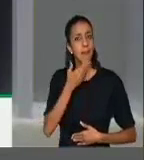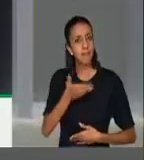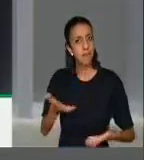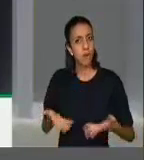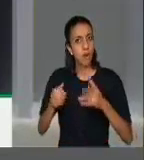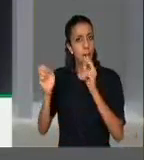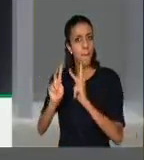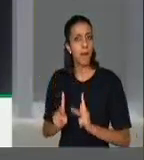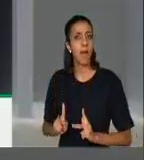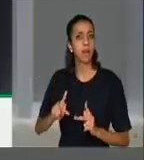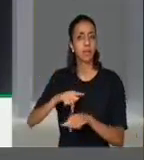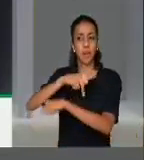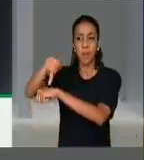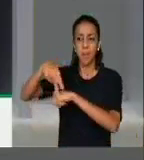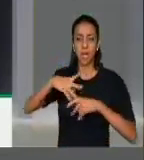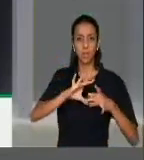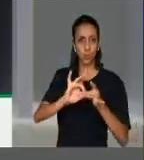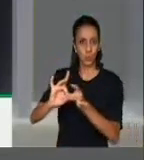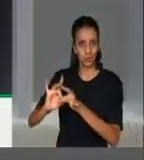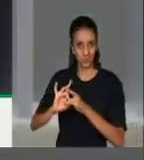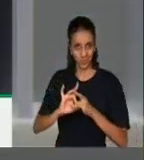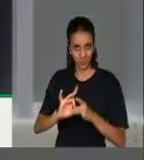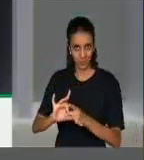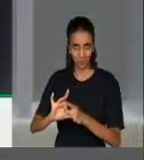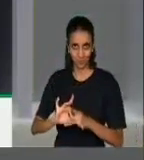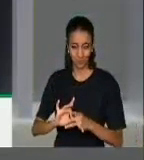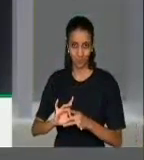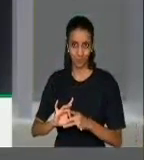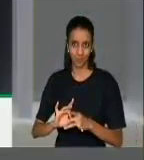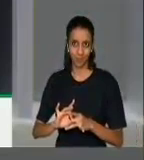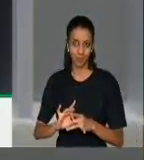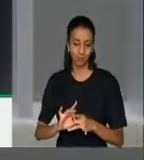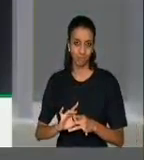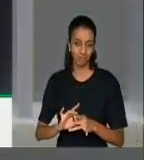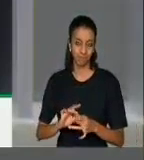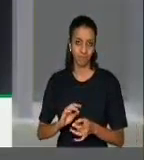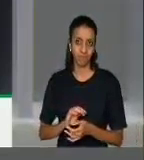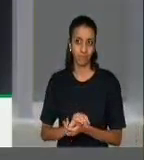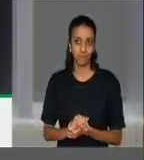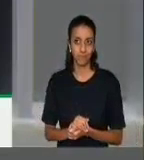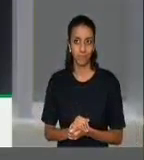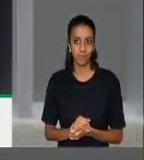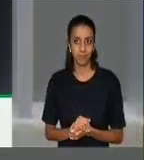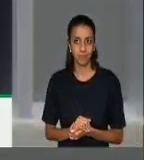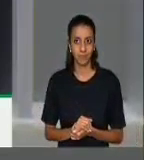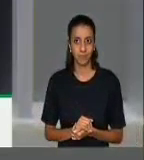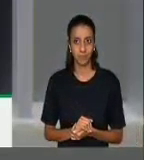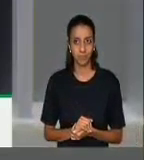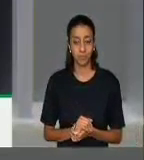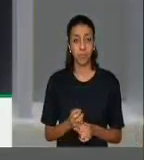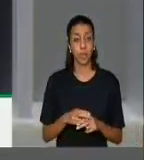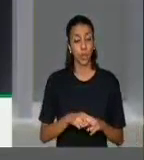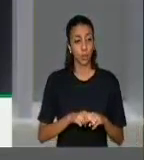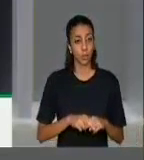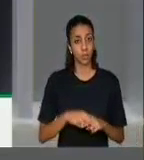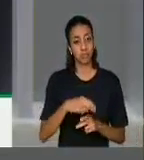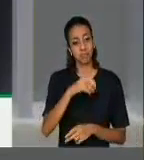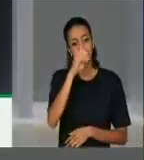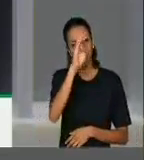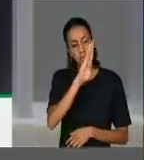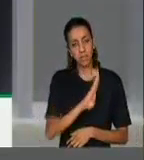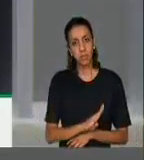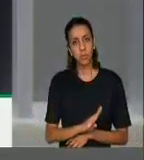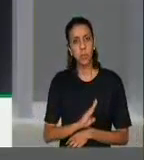e a união das nações. E que fato representa uma aproximação natural do nosso país,